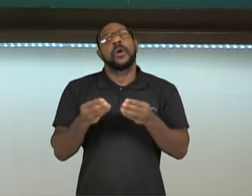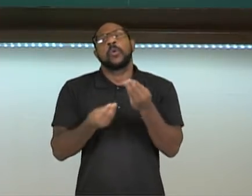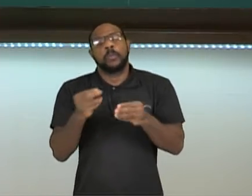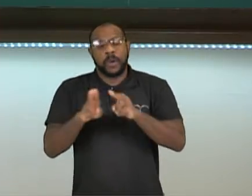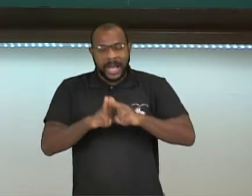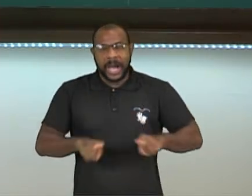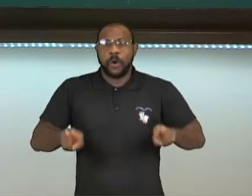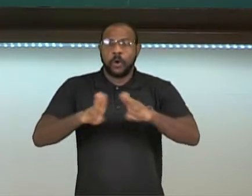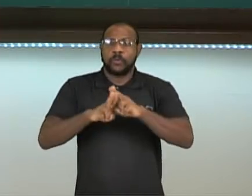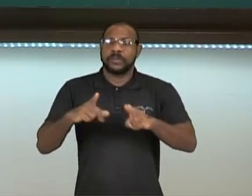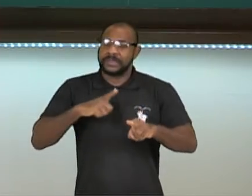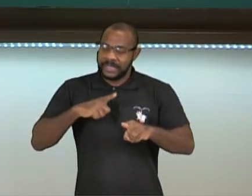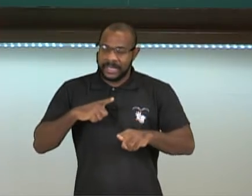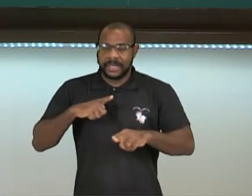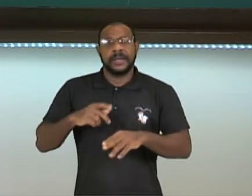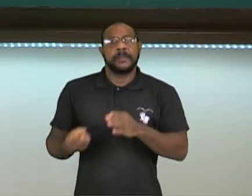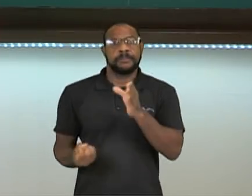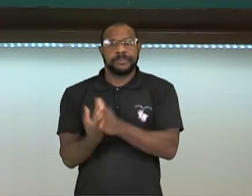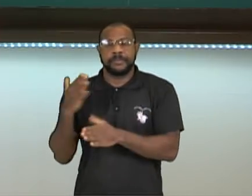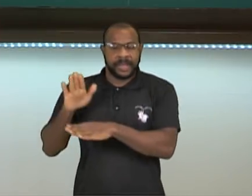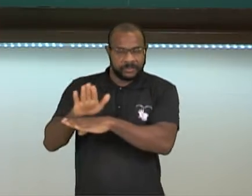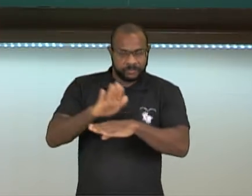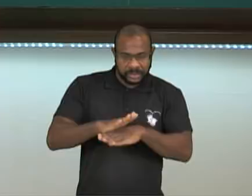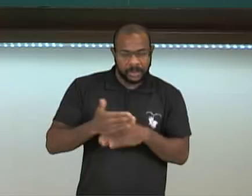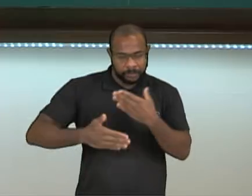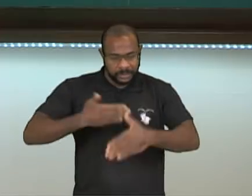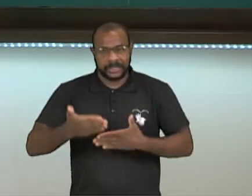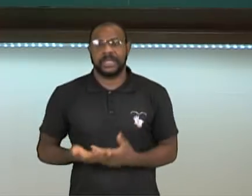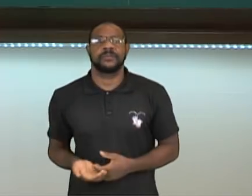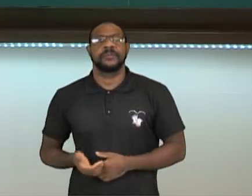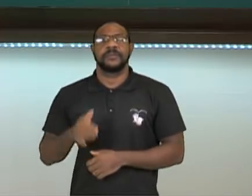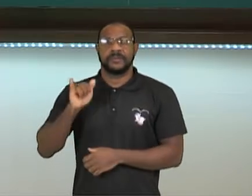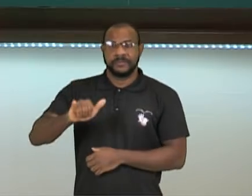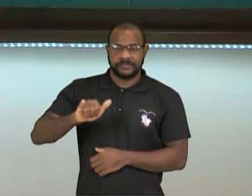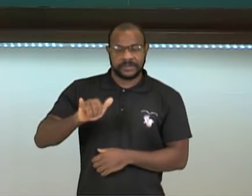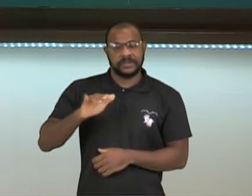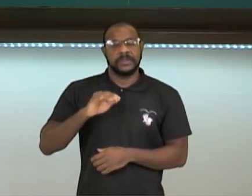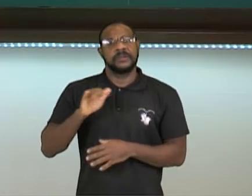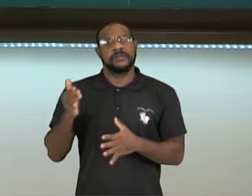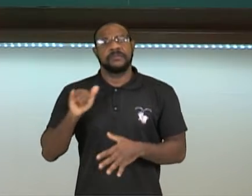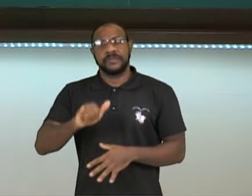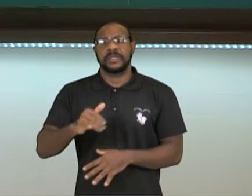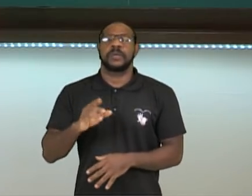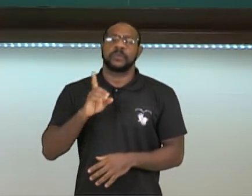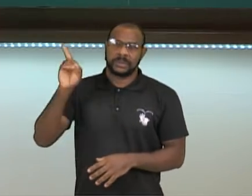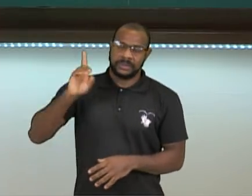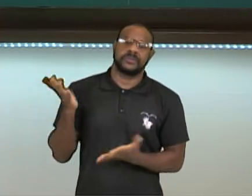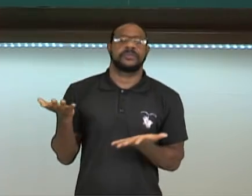Legenda Adriana Fiquem com Deus, um abraço e até a próxima!